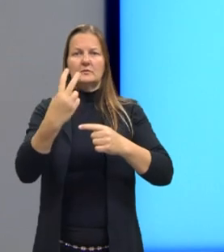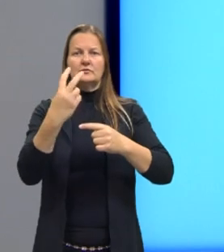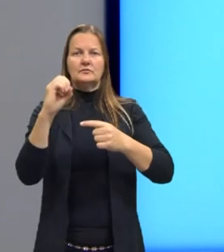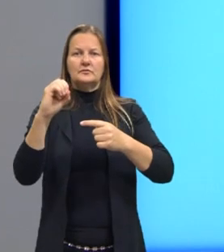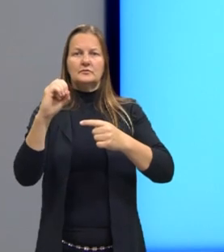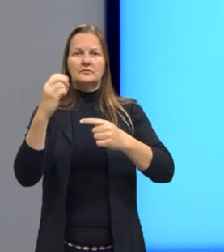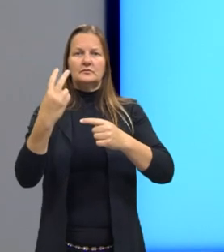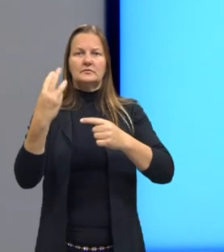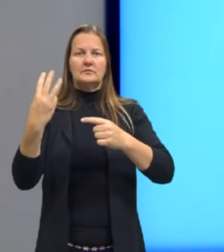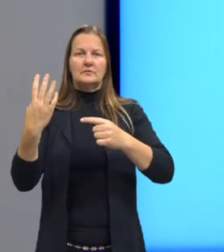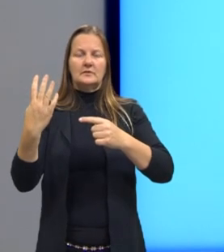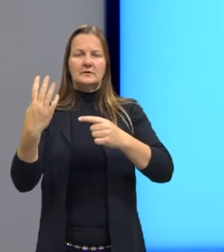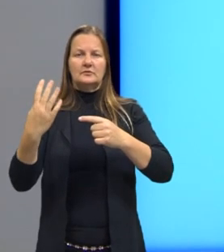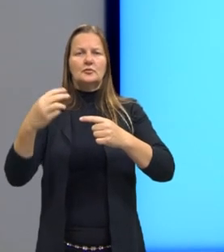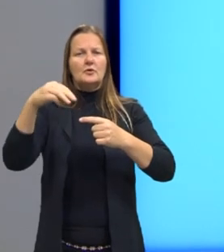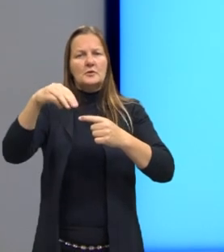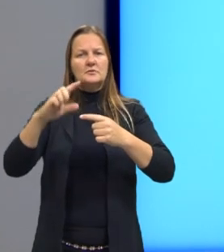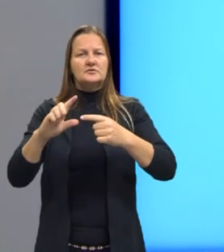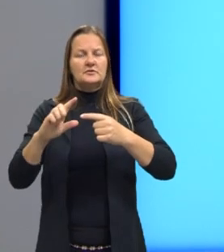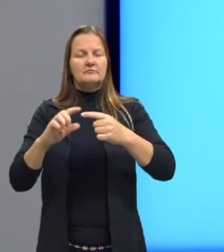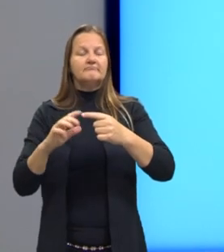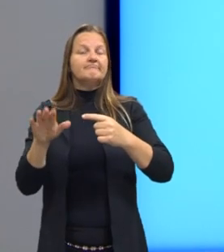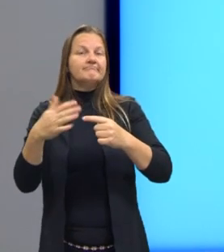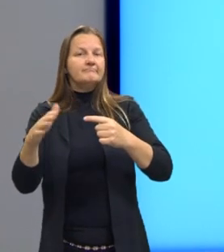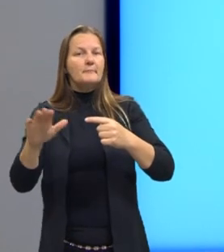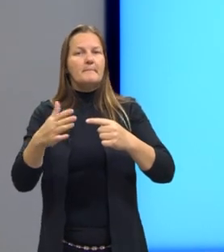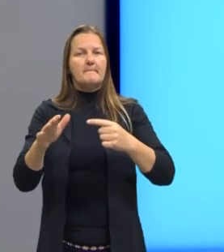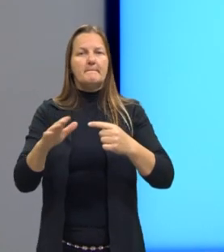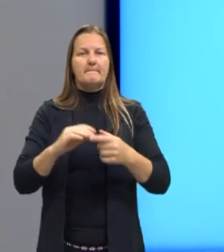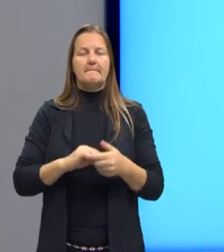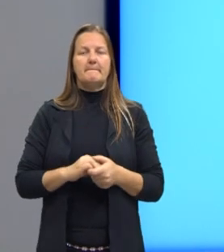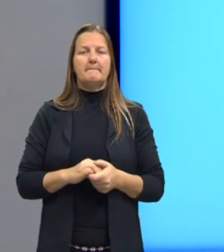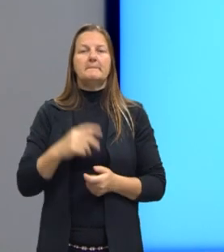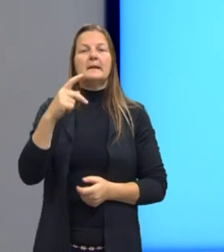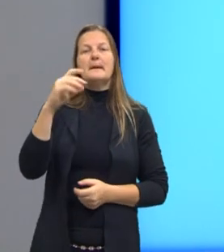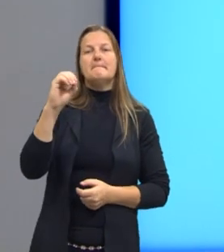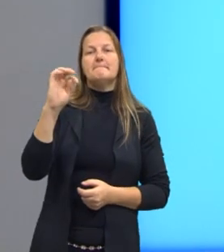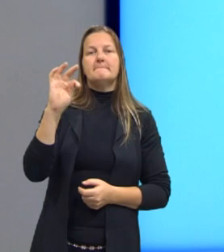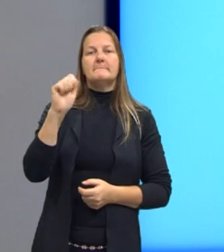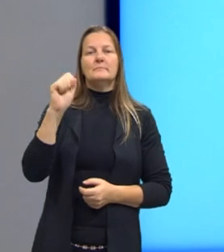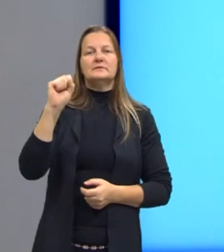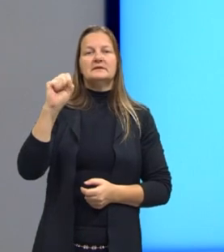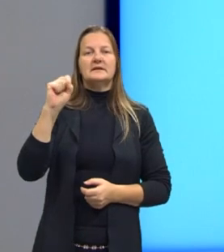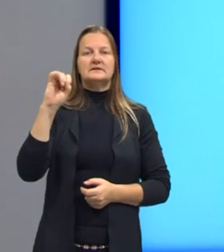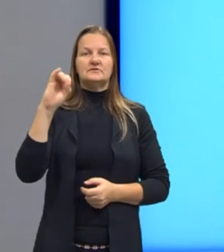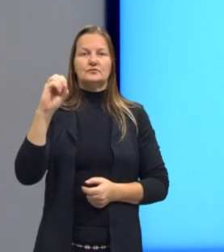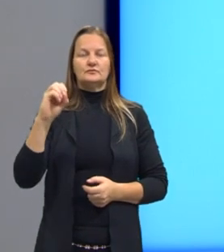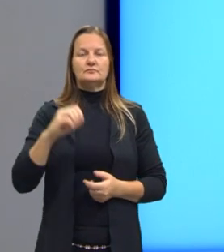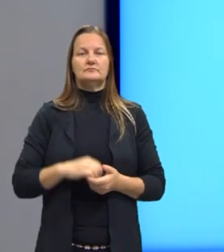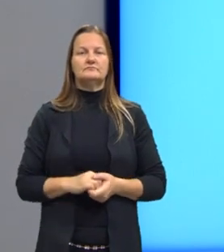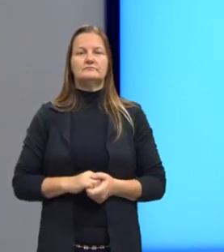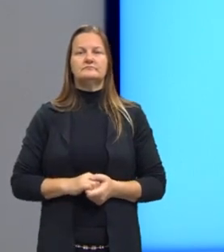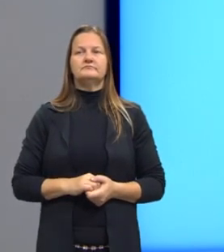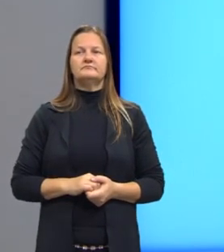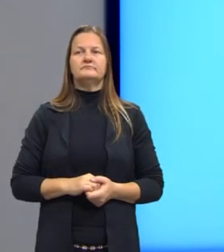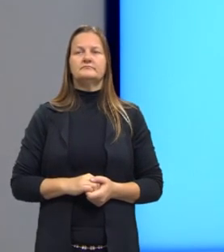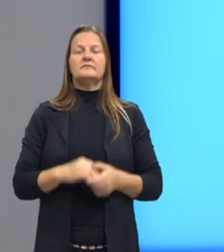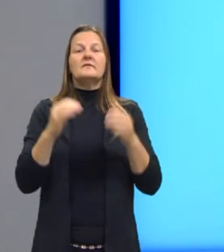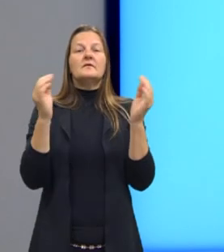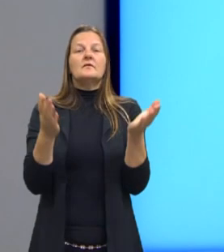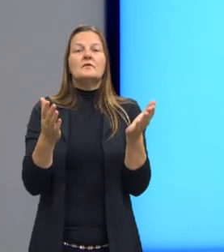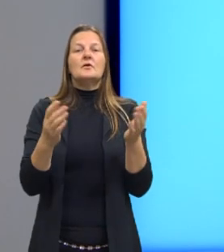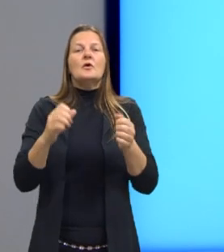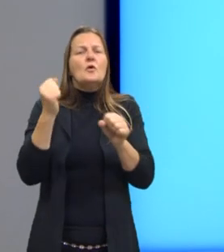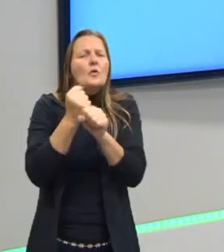miligramas de potássio em um litro de vinhaça, tá? Então,